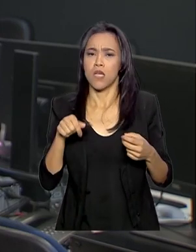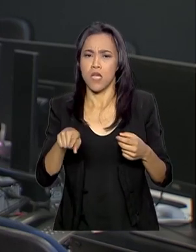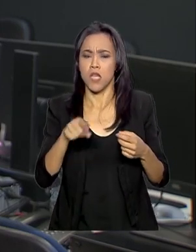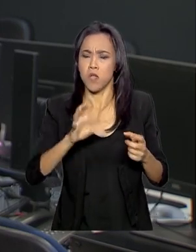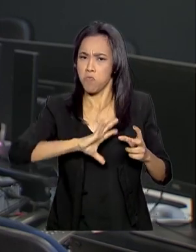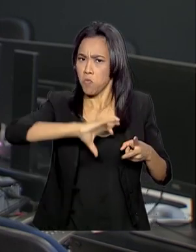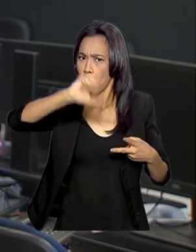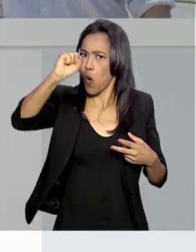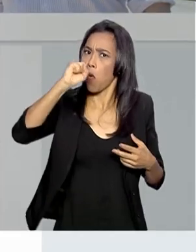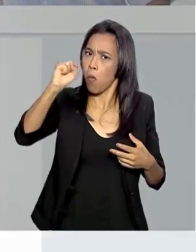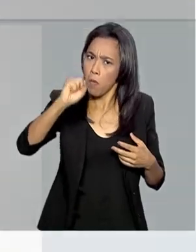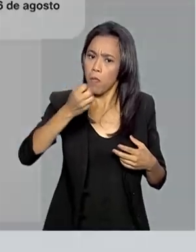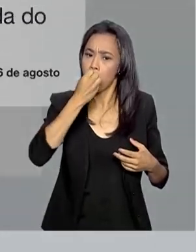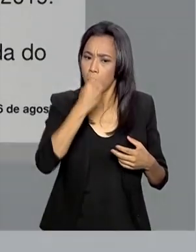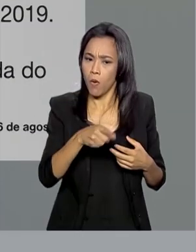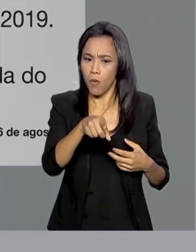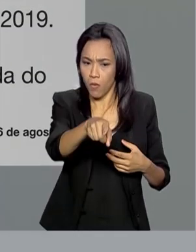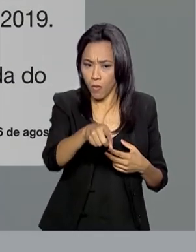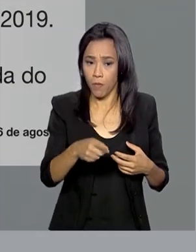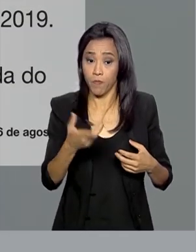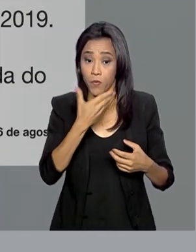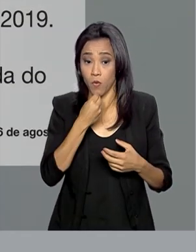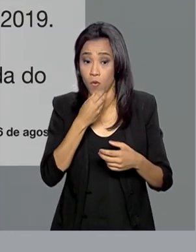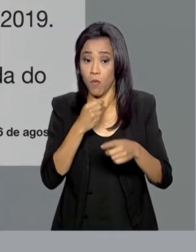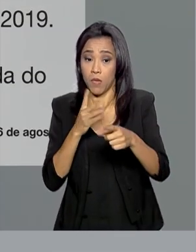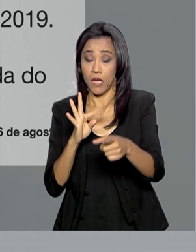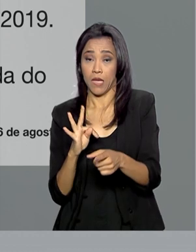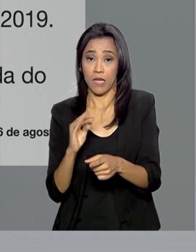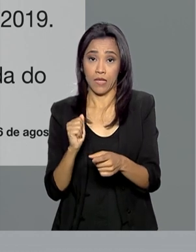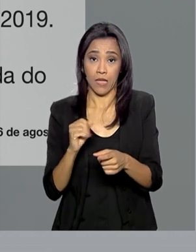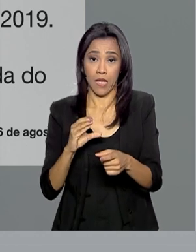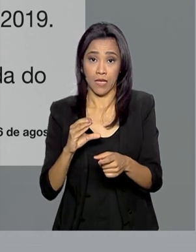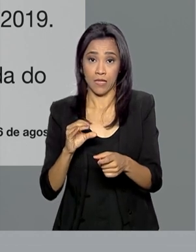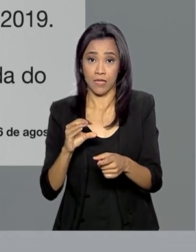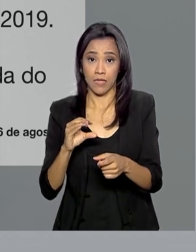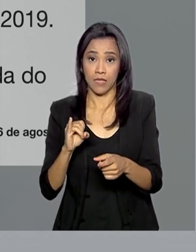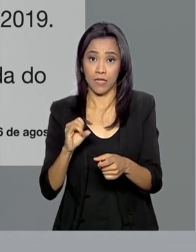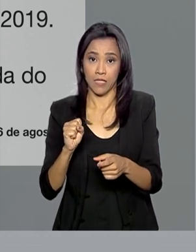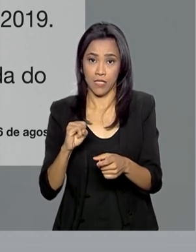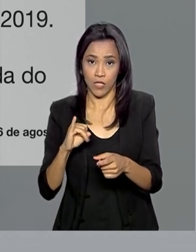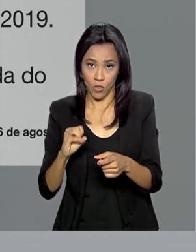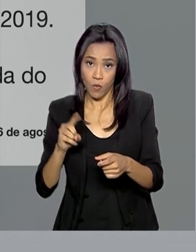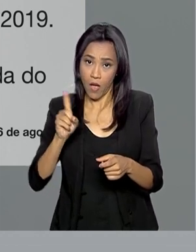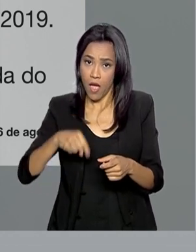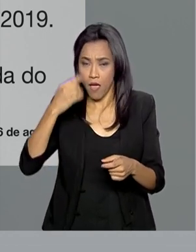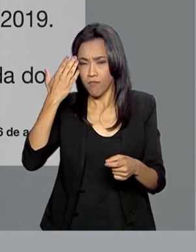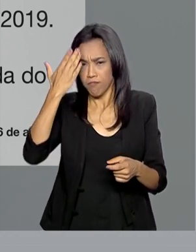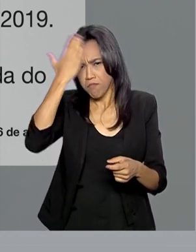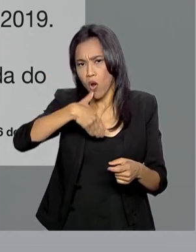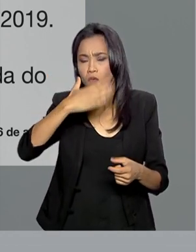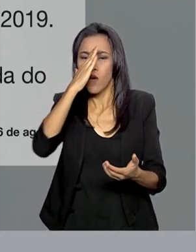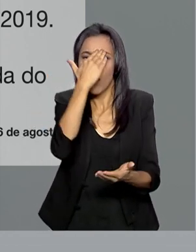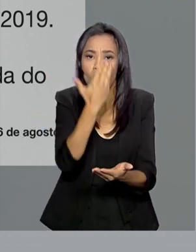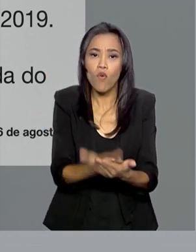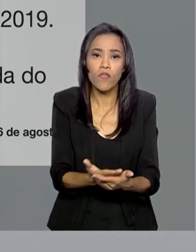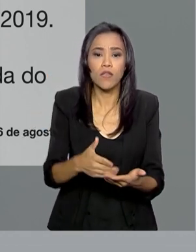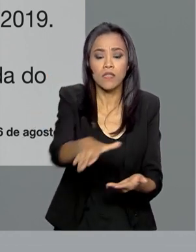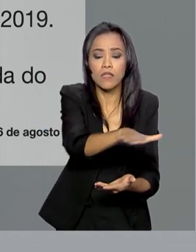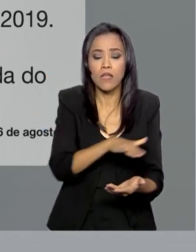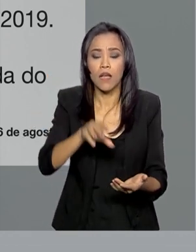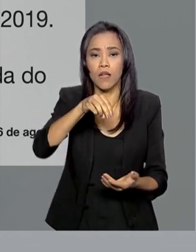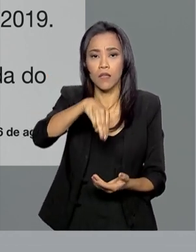o recorde da série histórica. Tarcísio Gomes de Freitas disse que era um sinal de confiança do mercado no programa de